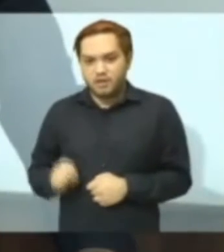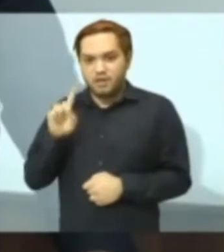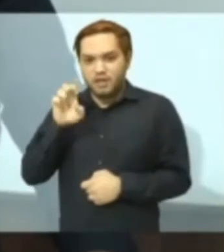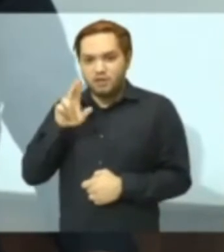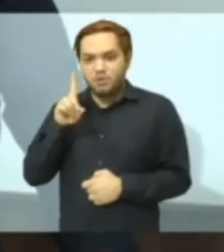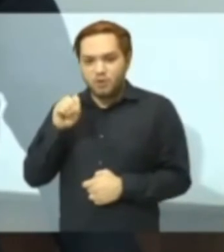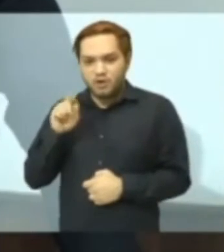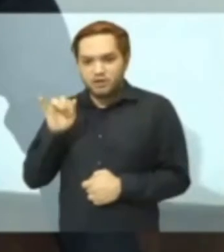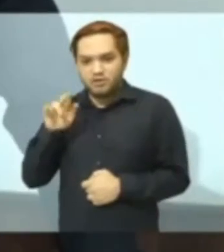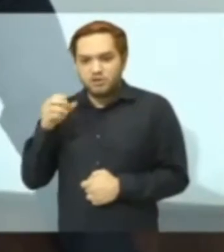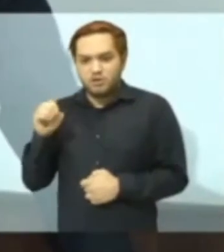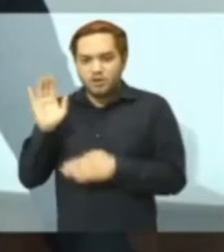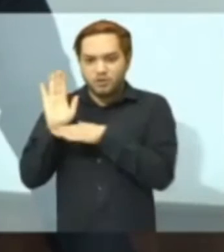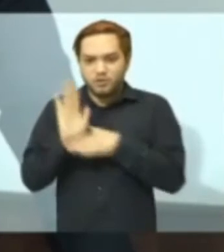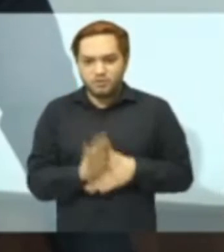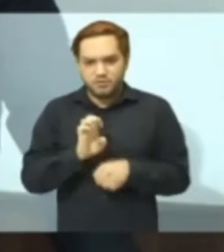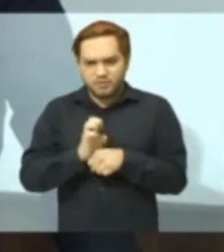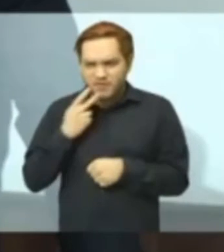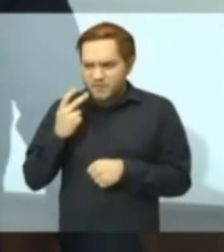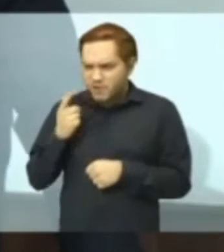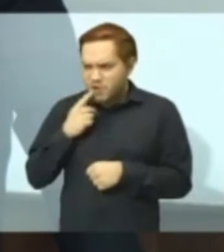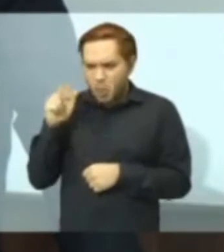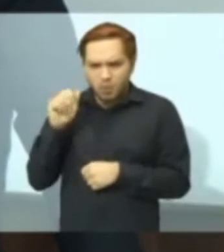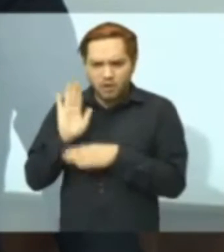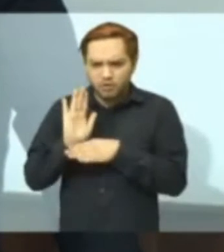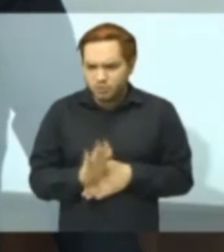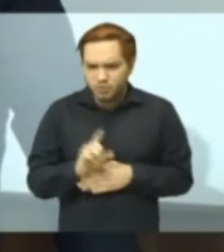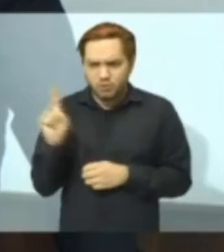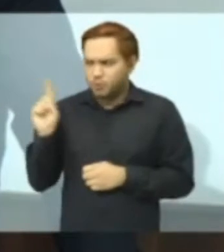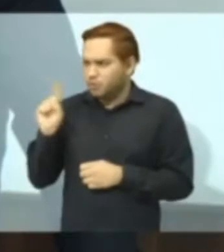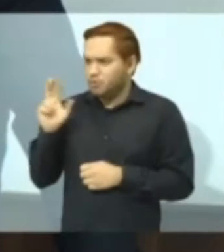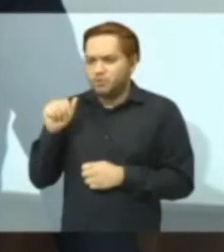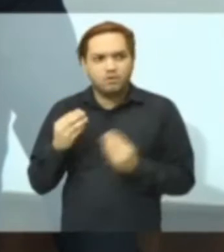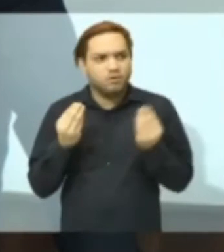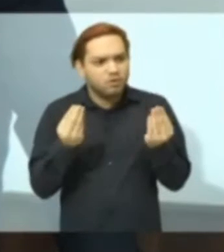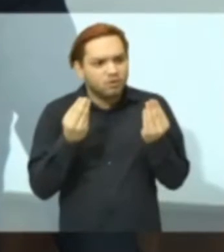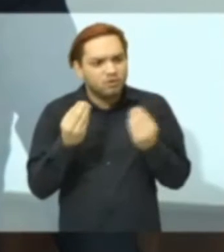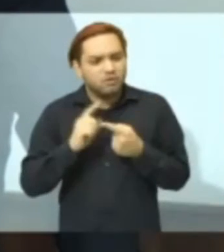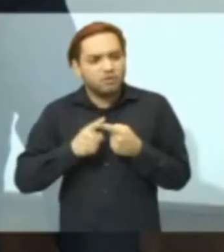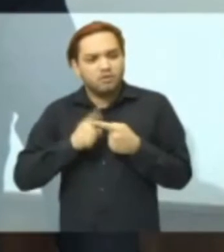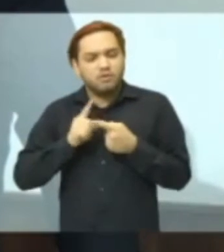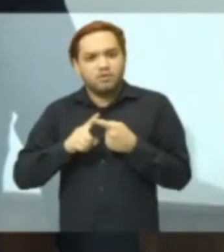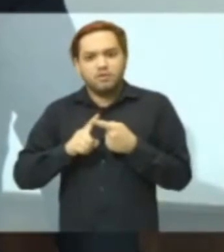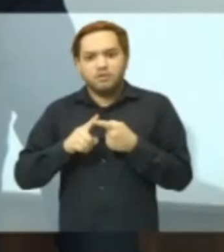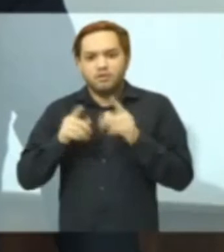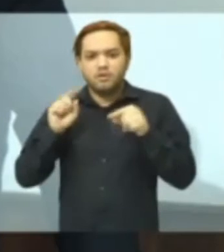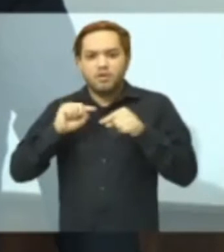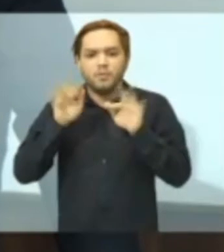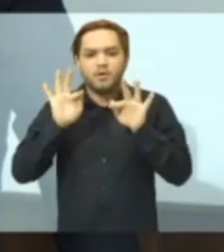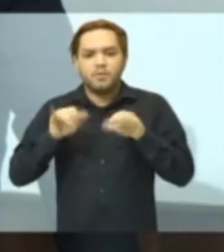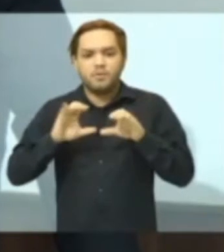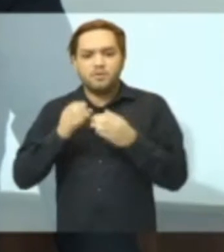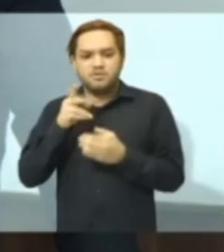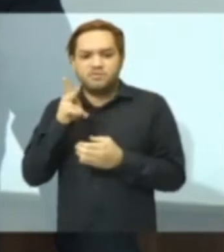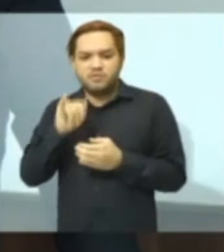Ceará. Pois até não, para Fortaleza não. Vereador Adair Júnior, depois que acabaram os holofotes da CPI, o homem